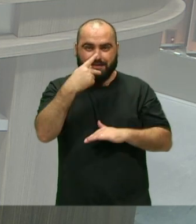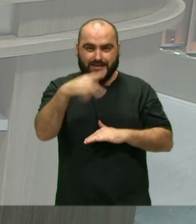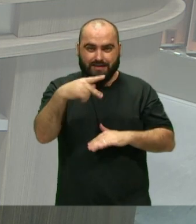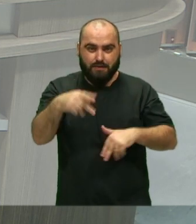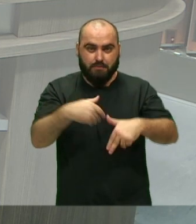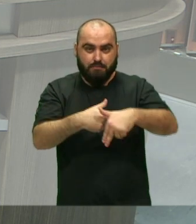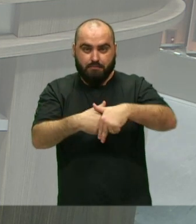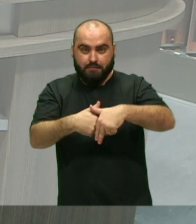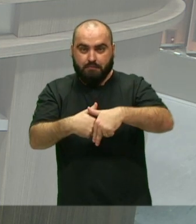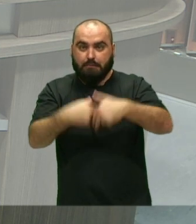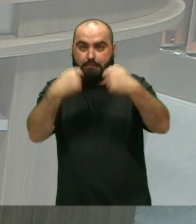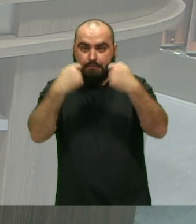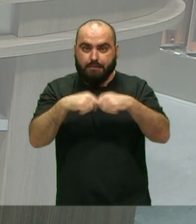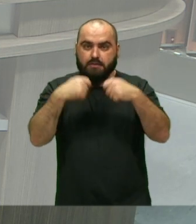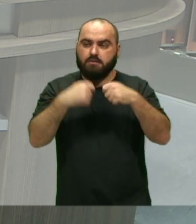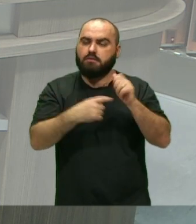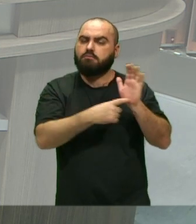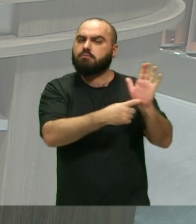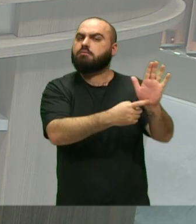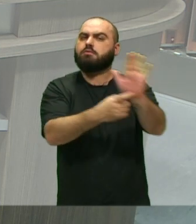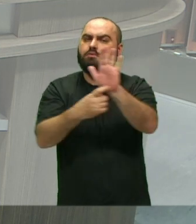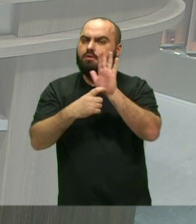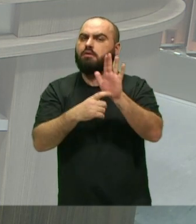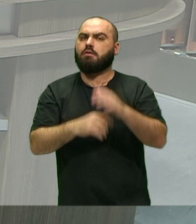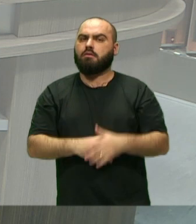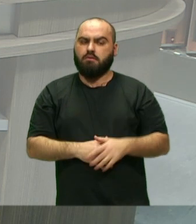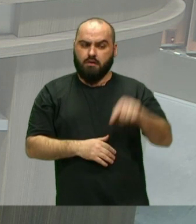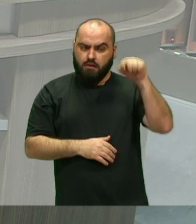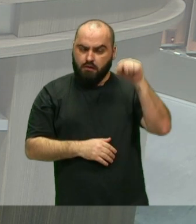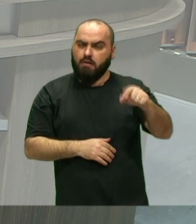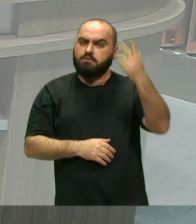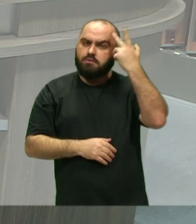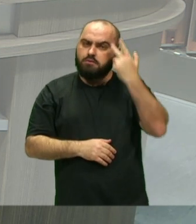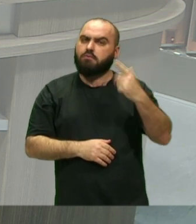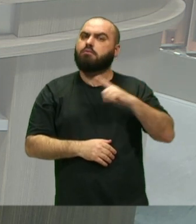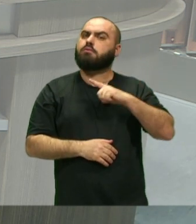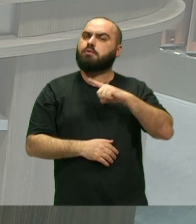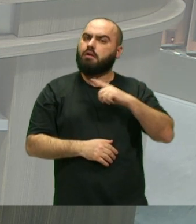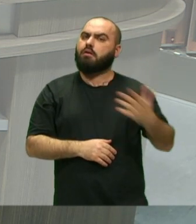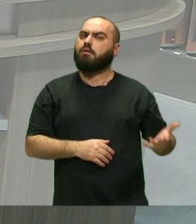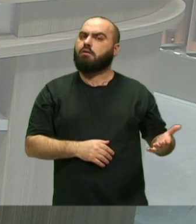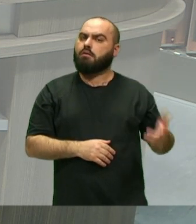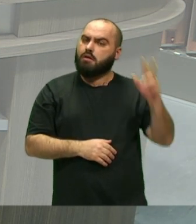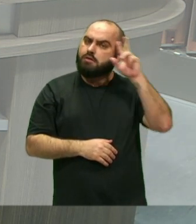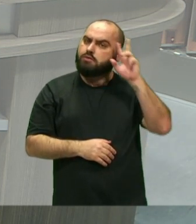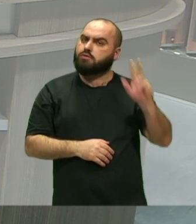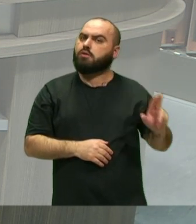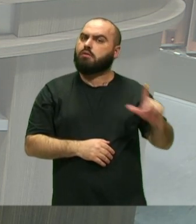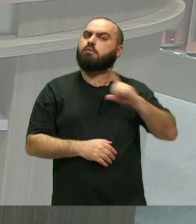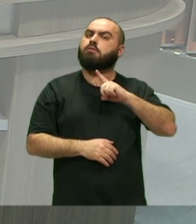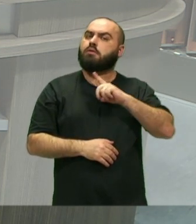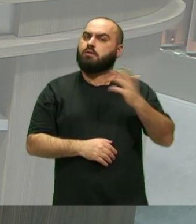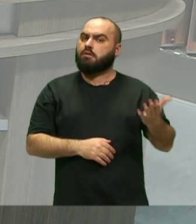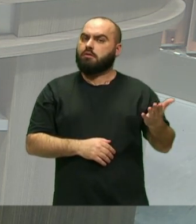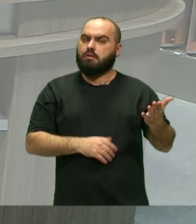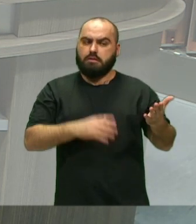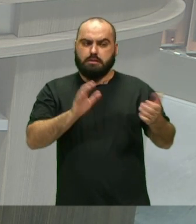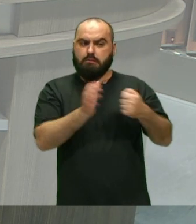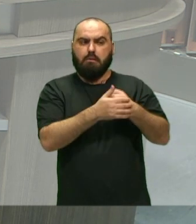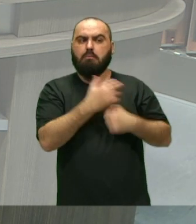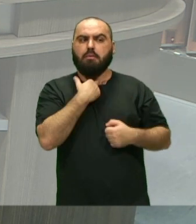Tem que fazer Trazer à tona Para dizer assim Ó Essa história existe Ela não pode Mais ser Deixada de lado É